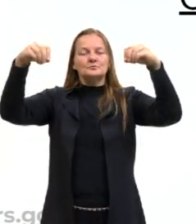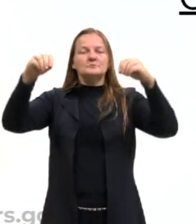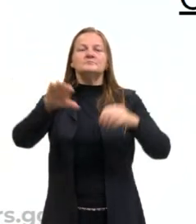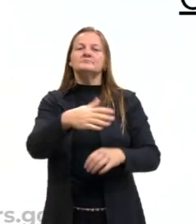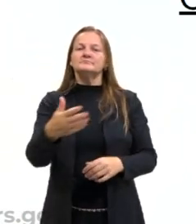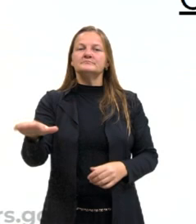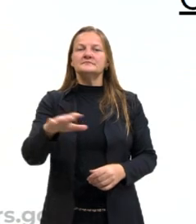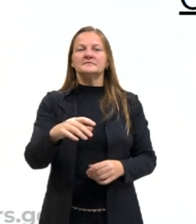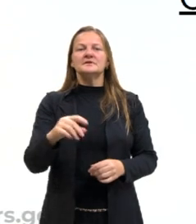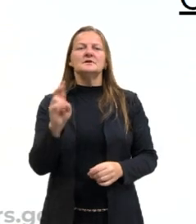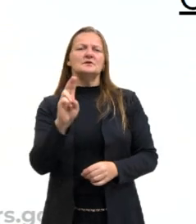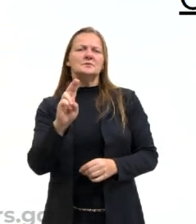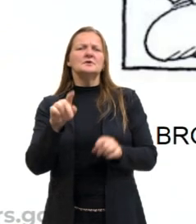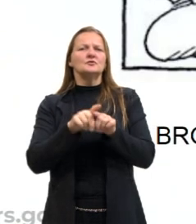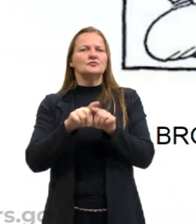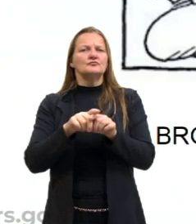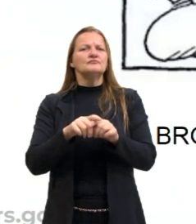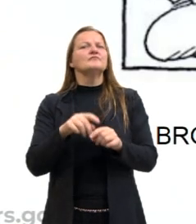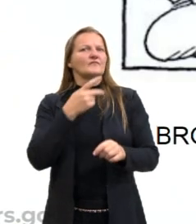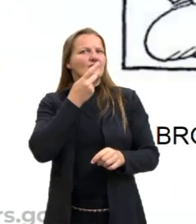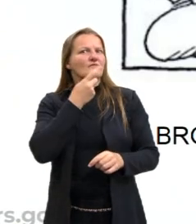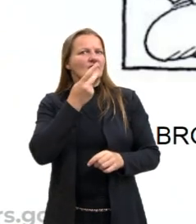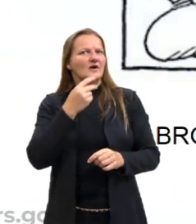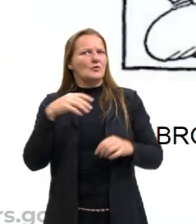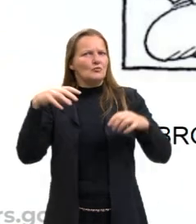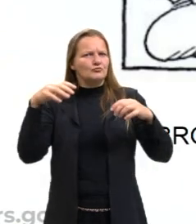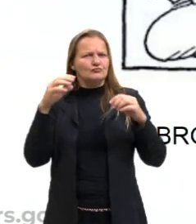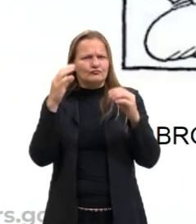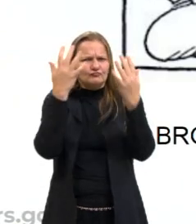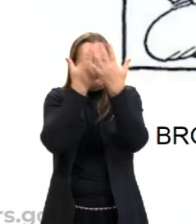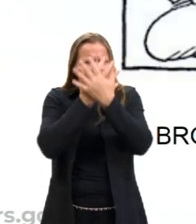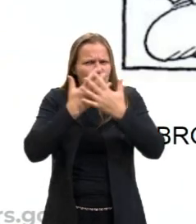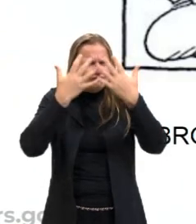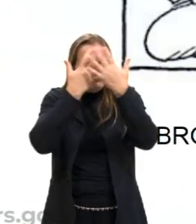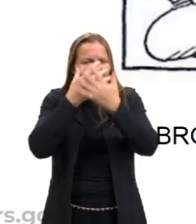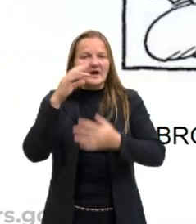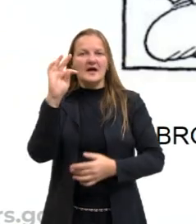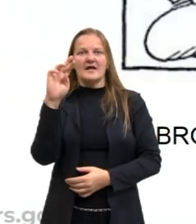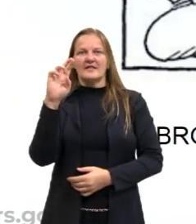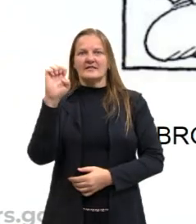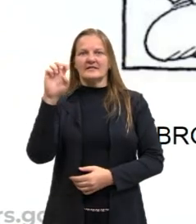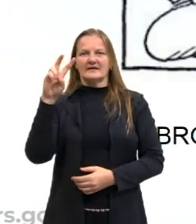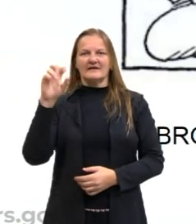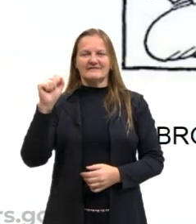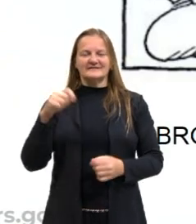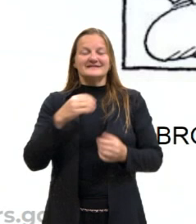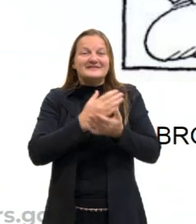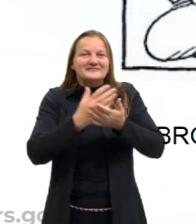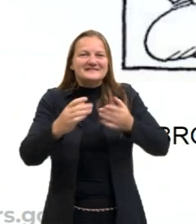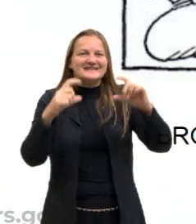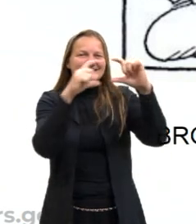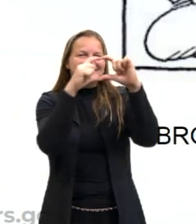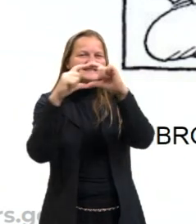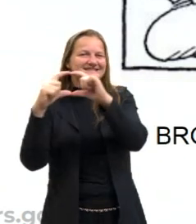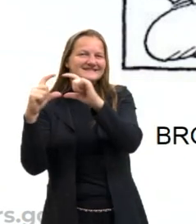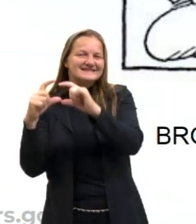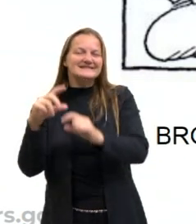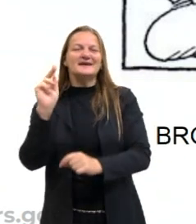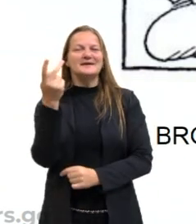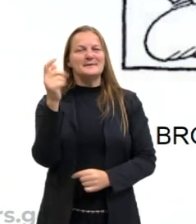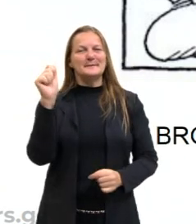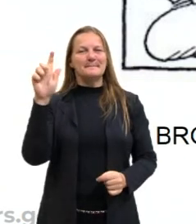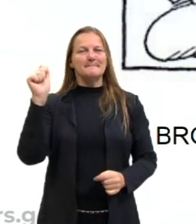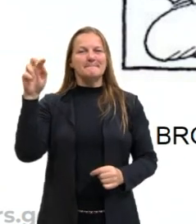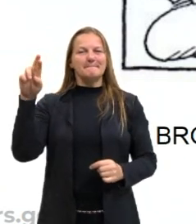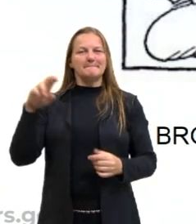vezes, é chamado de Idade das Trevas por algumas pessoas. E eu queria começar com essa tirinha do agar, em que ele